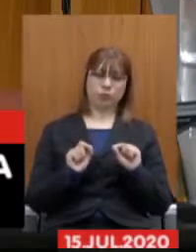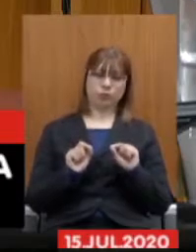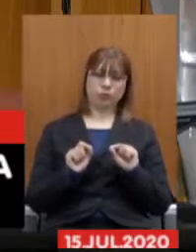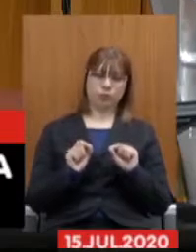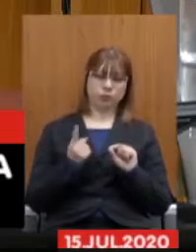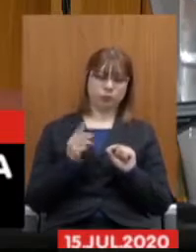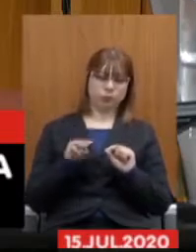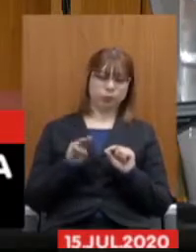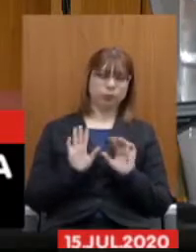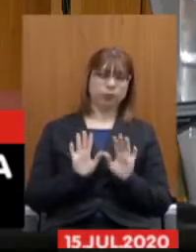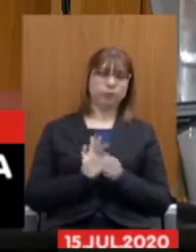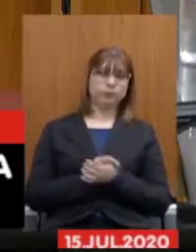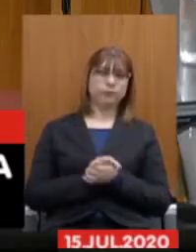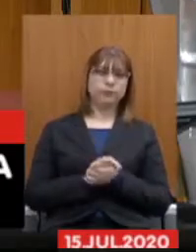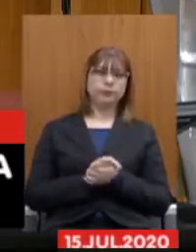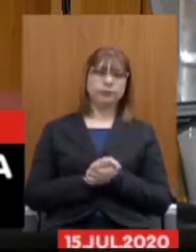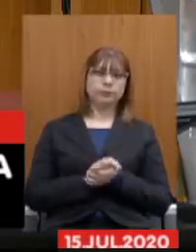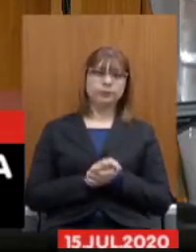minuto